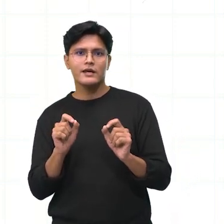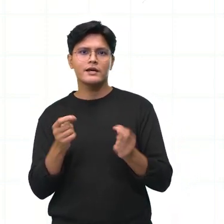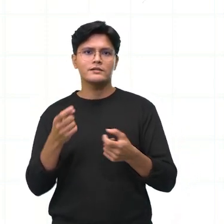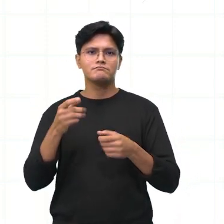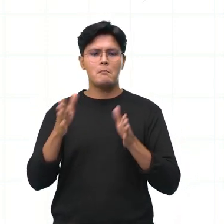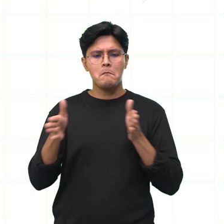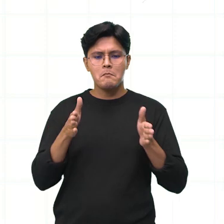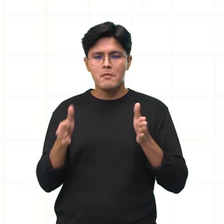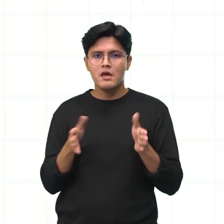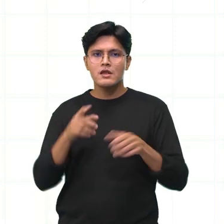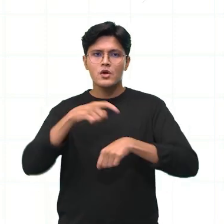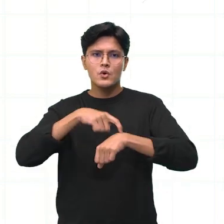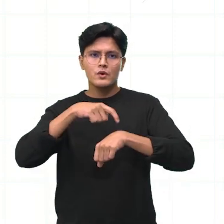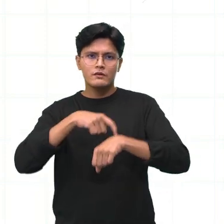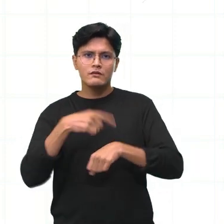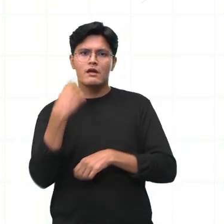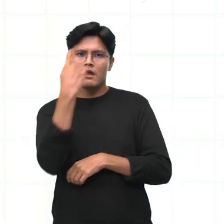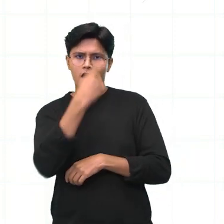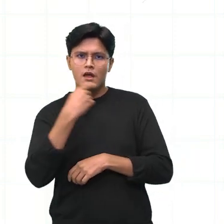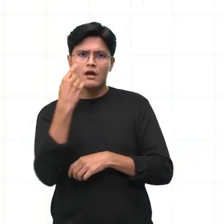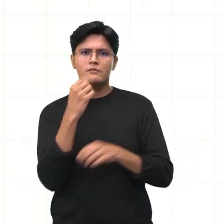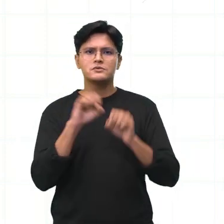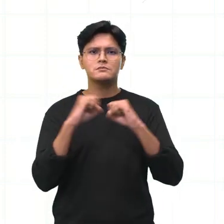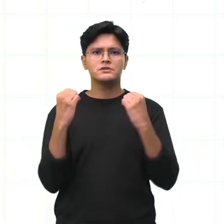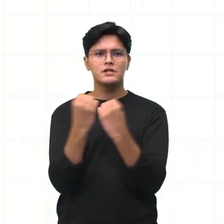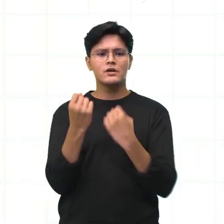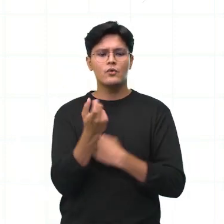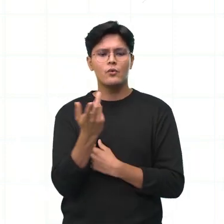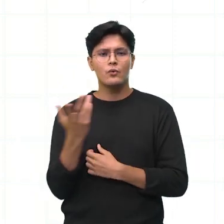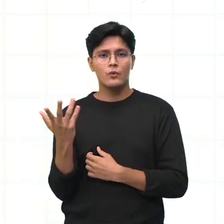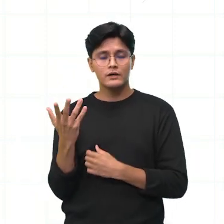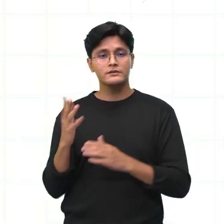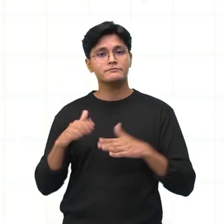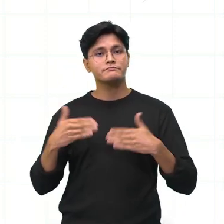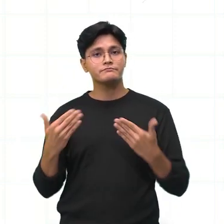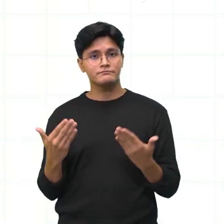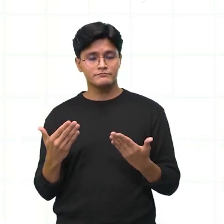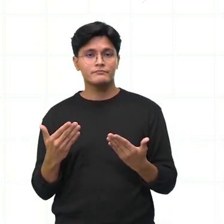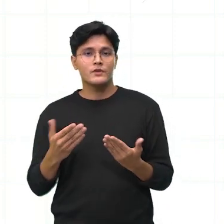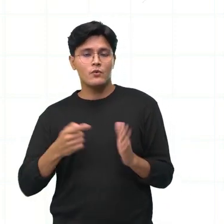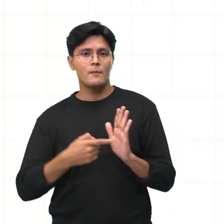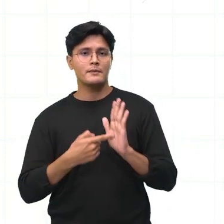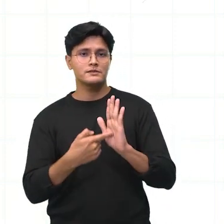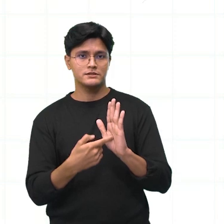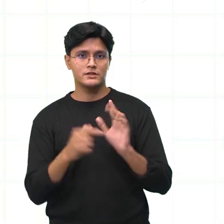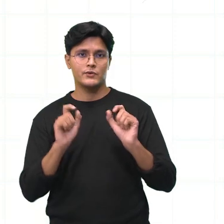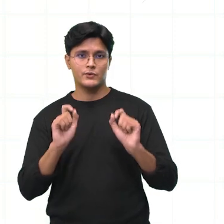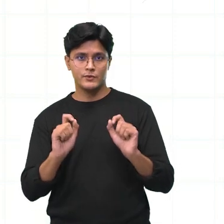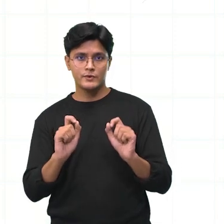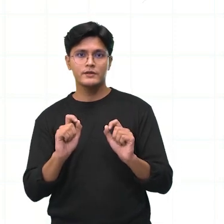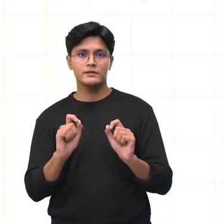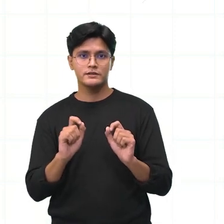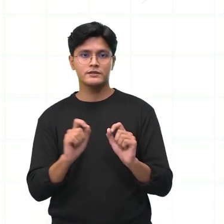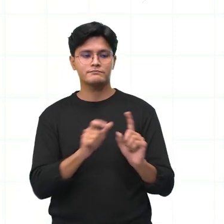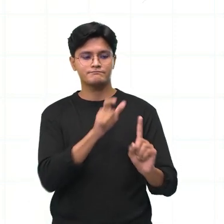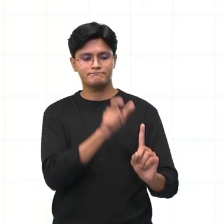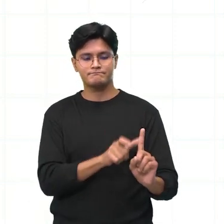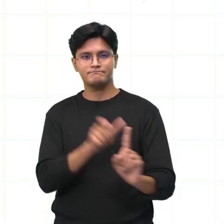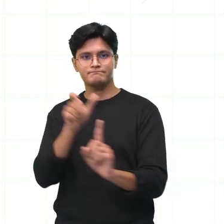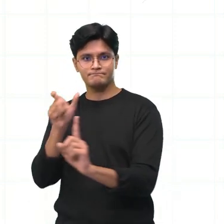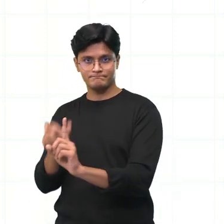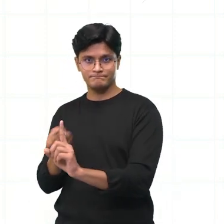introdução e apresentação é importante também. Então, eu vou apresentar os expositores,